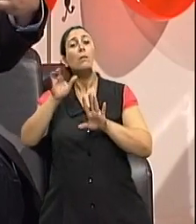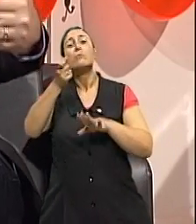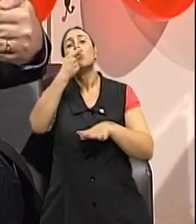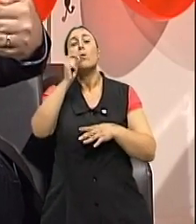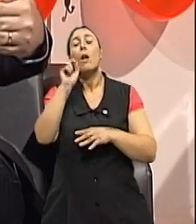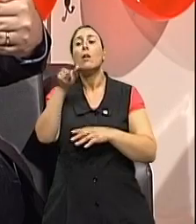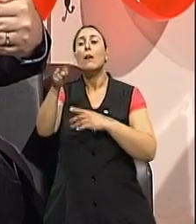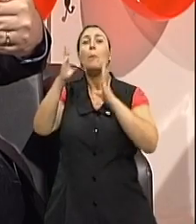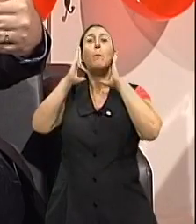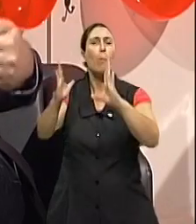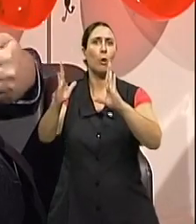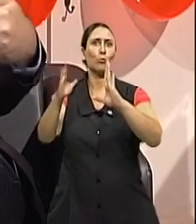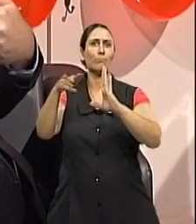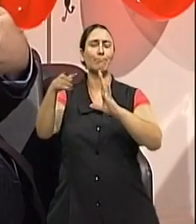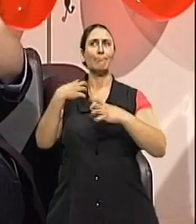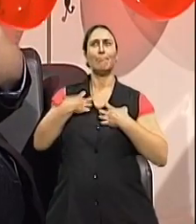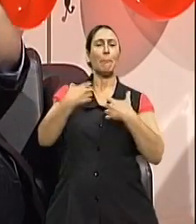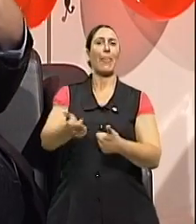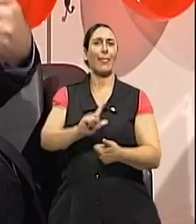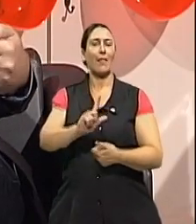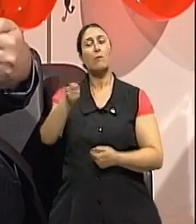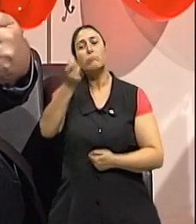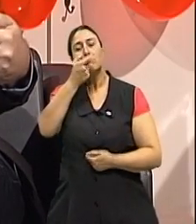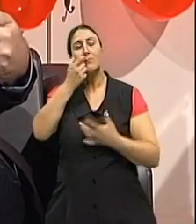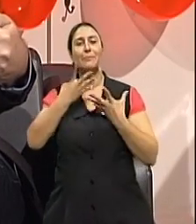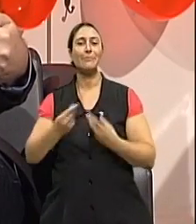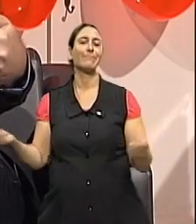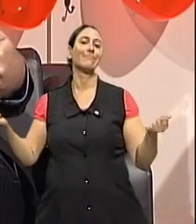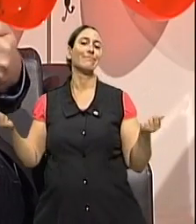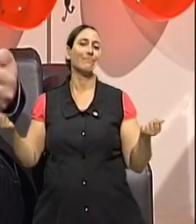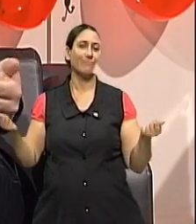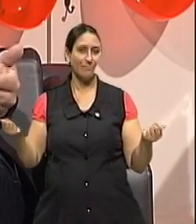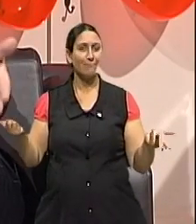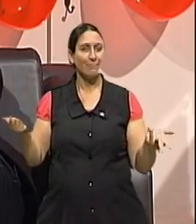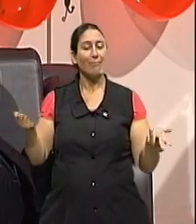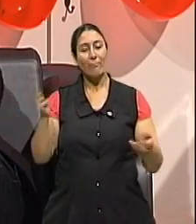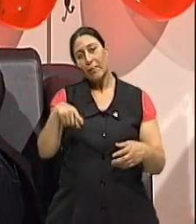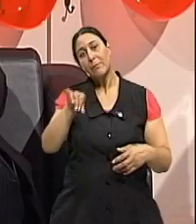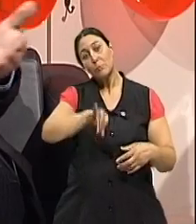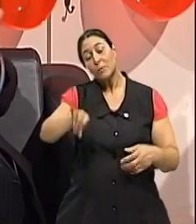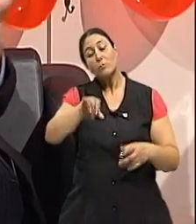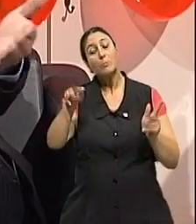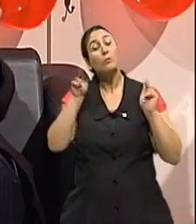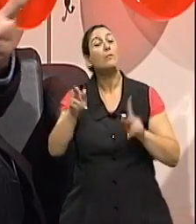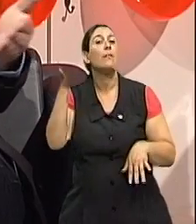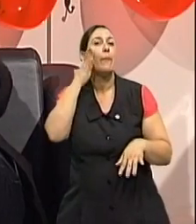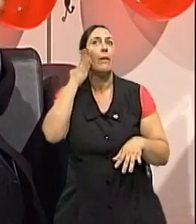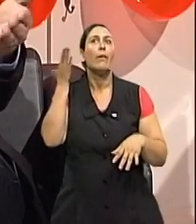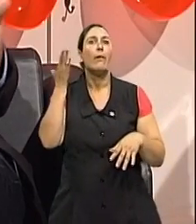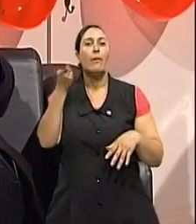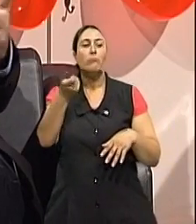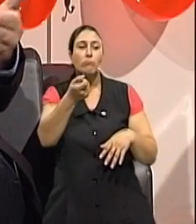condições, né? Ah, com certeza. E essas condições, quando tratadas de uma forma adequada, vão, de certa forma, vai ter, né,